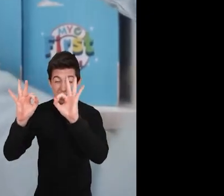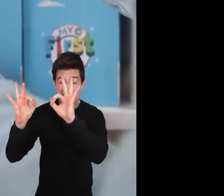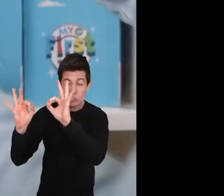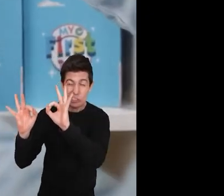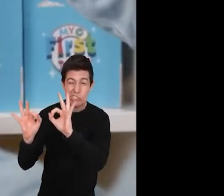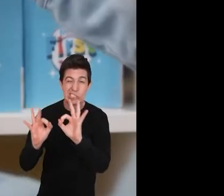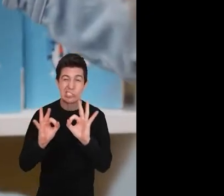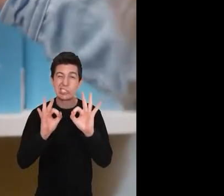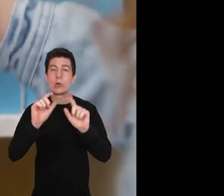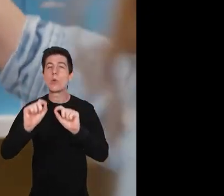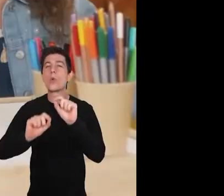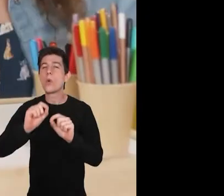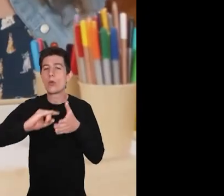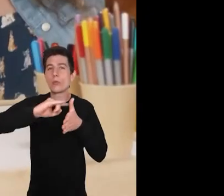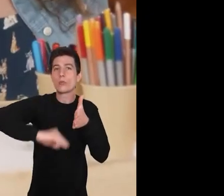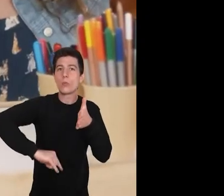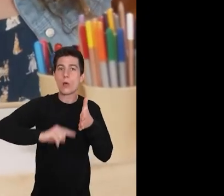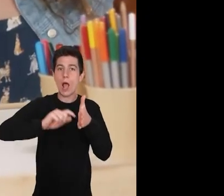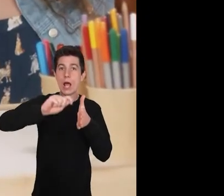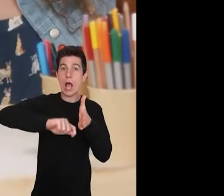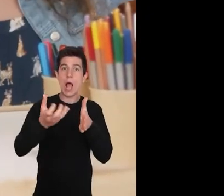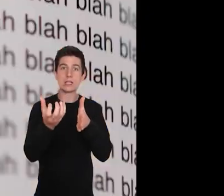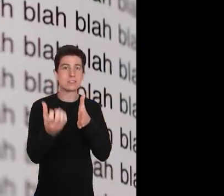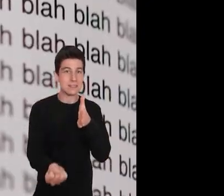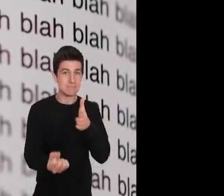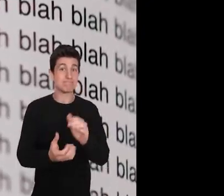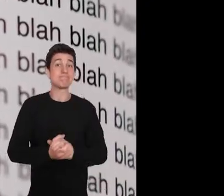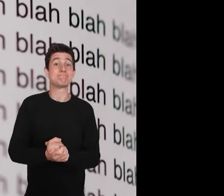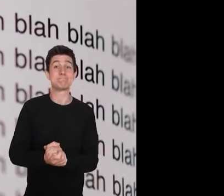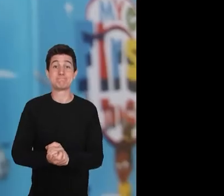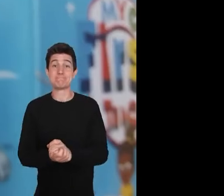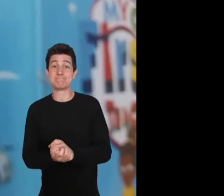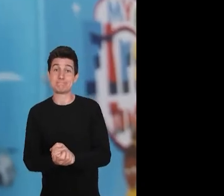tudinho com os seus... termos de condições.